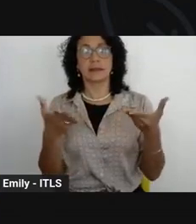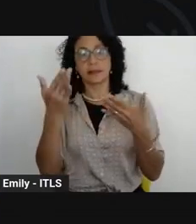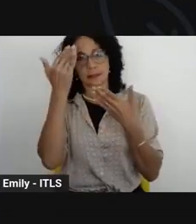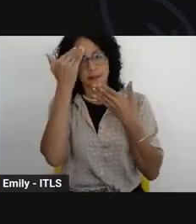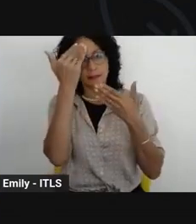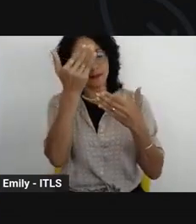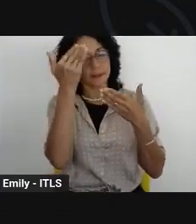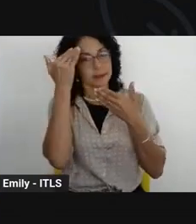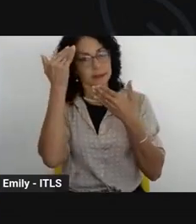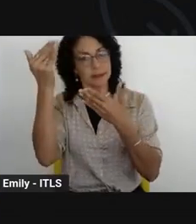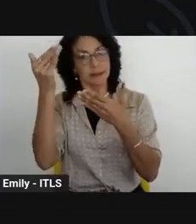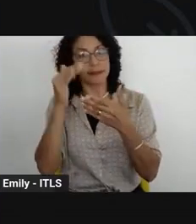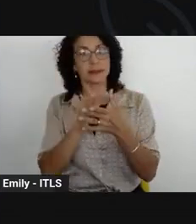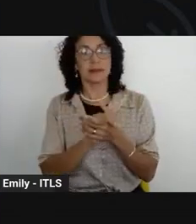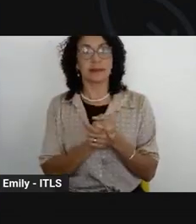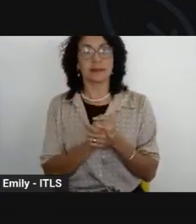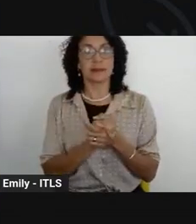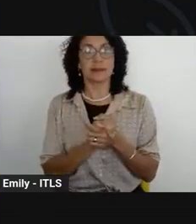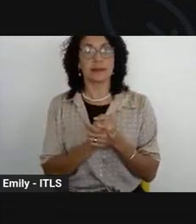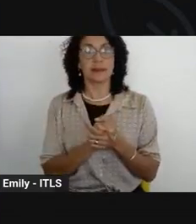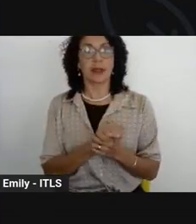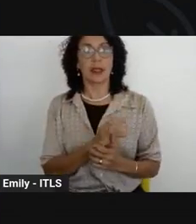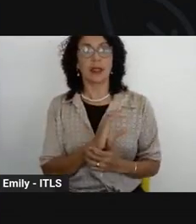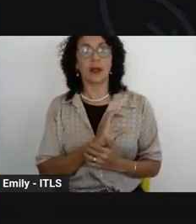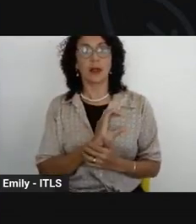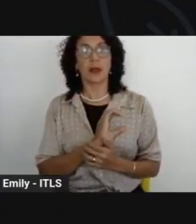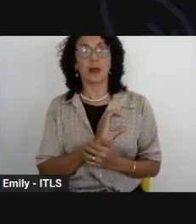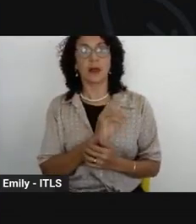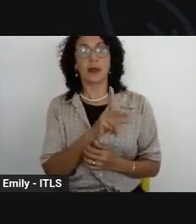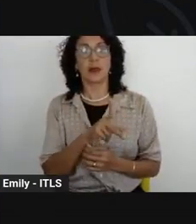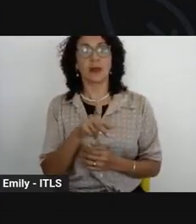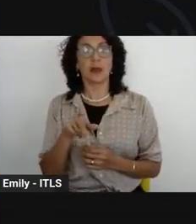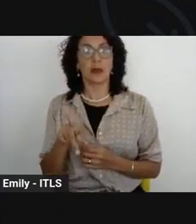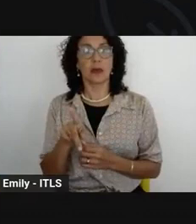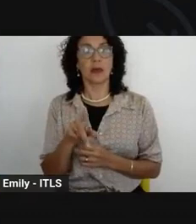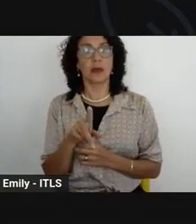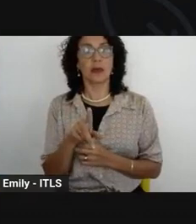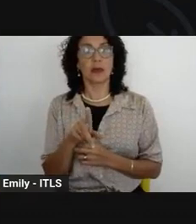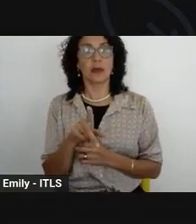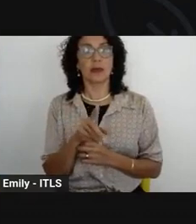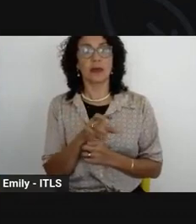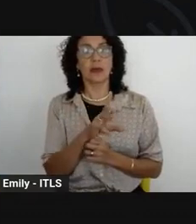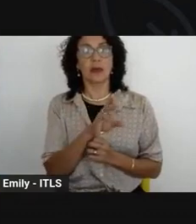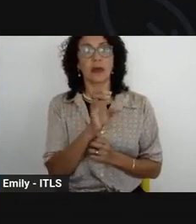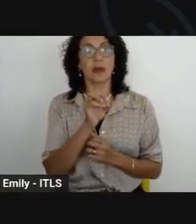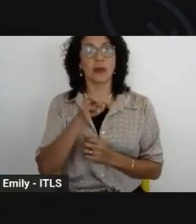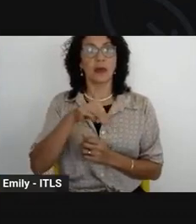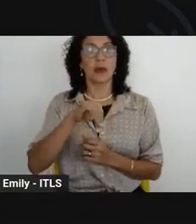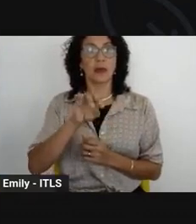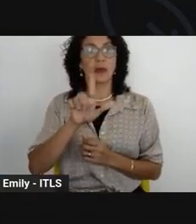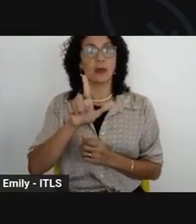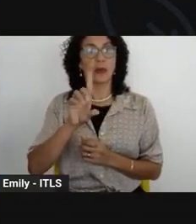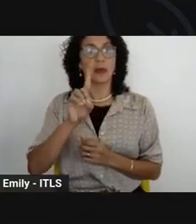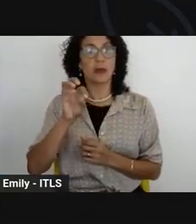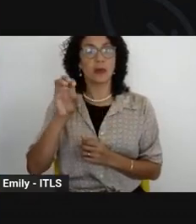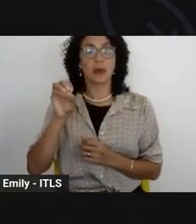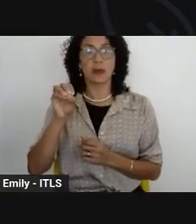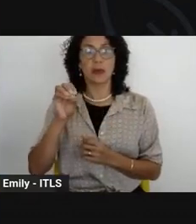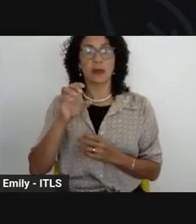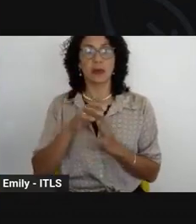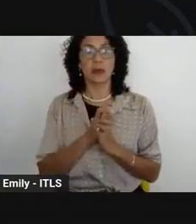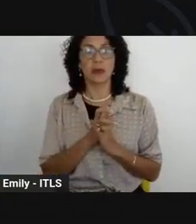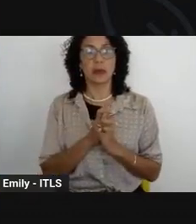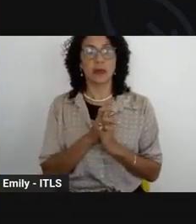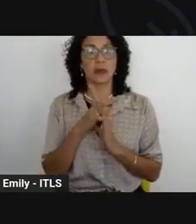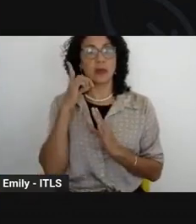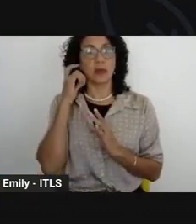especial ao colega ao professor Romildo Alves o garotinho do cordel que tem percebido aí que está